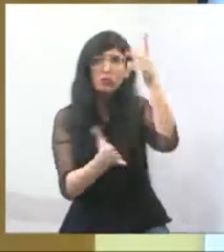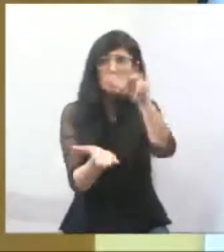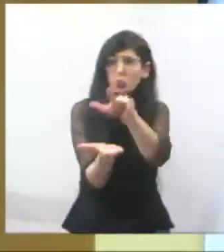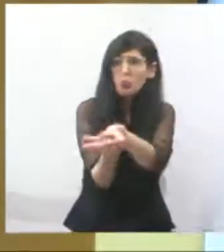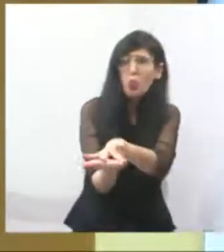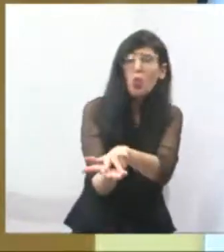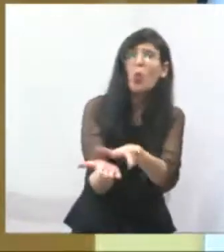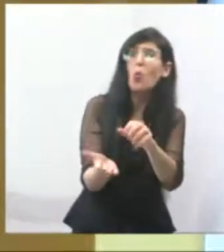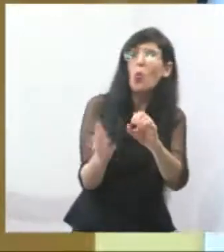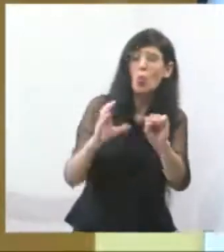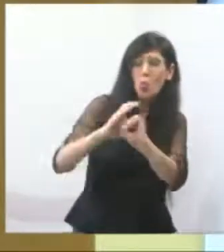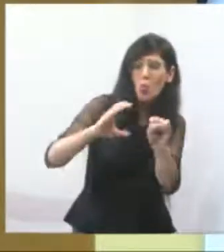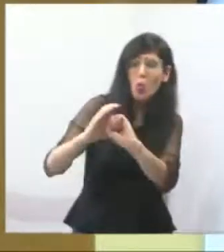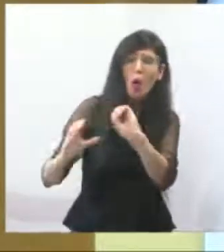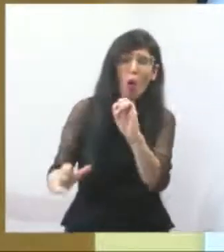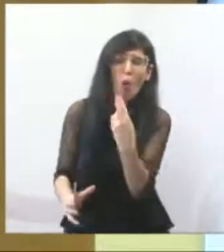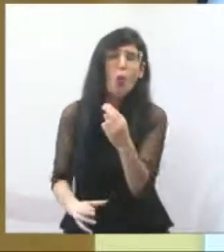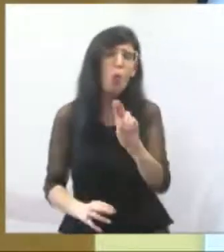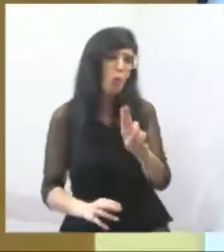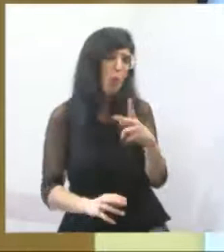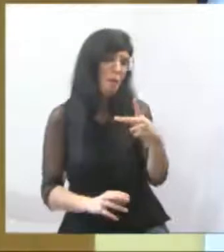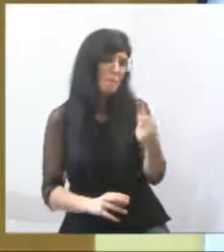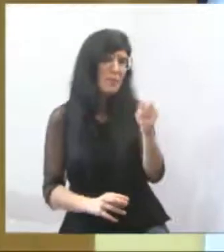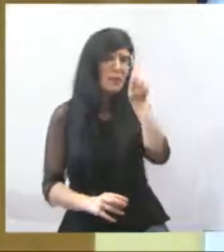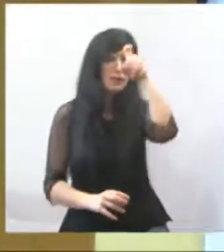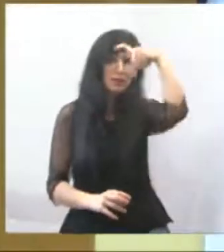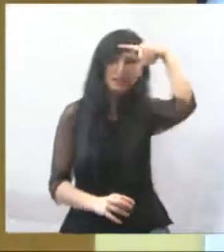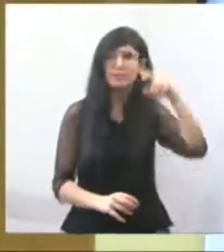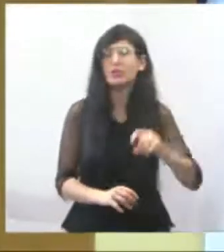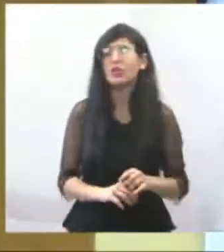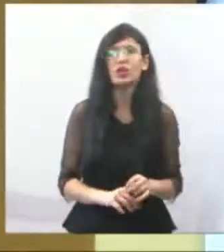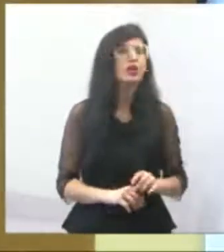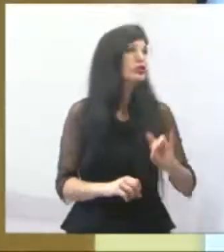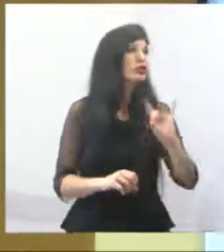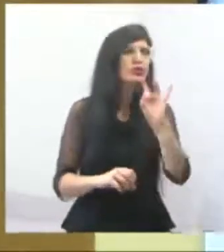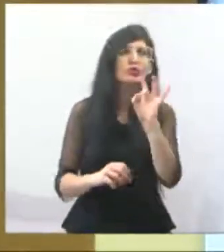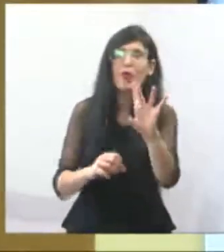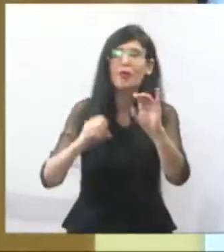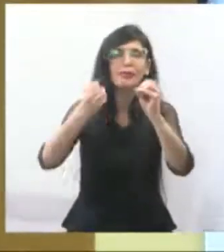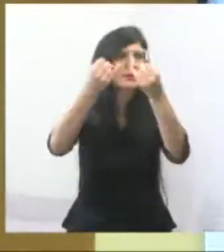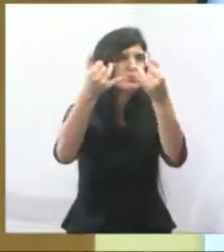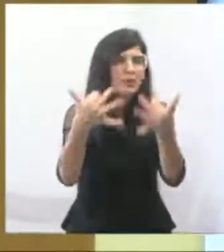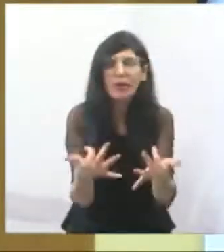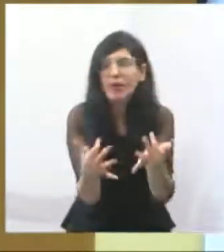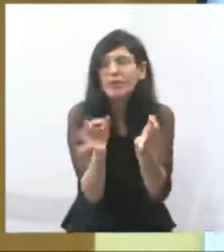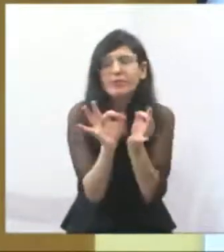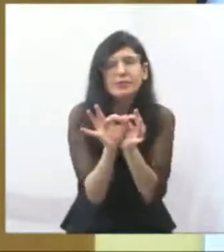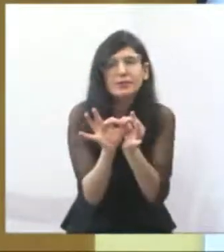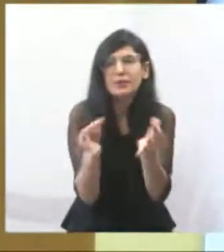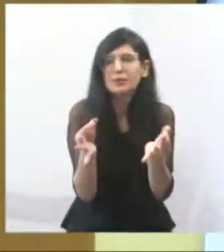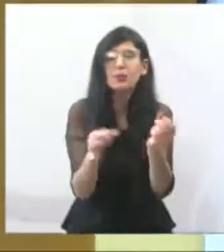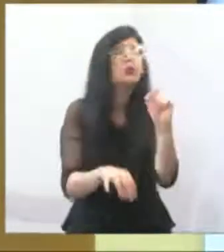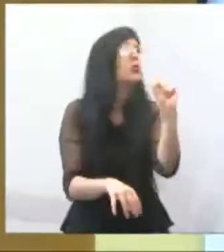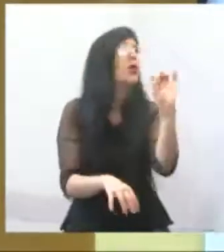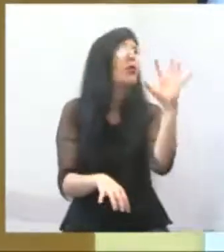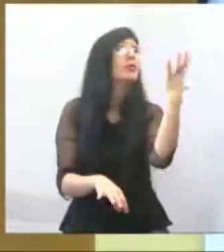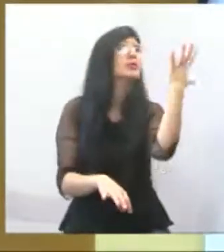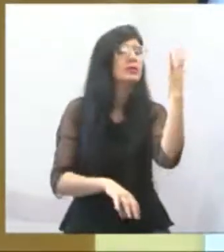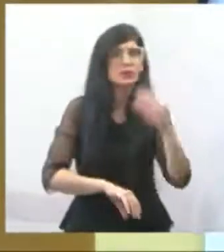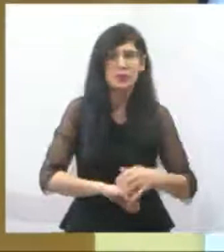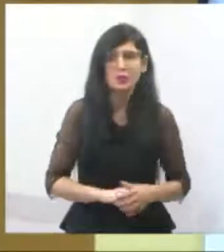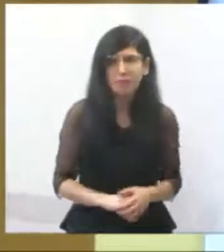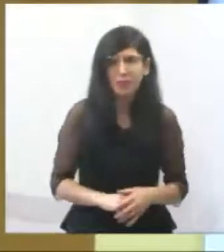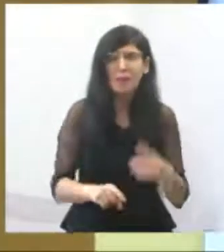Casa ou no UPA, para poder simplesmente esclarecer o que está acontecendo com ele.